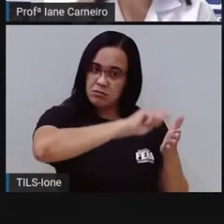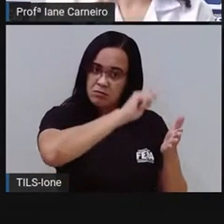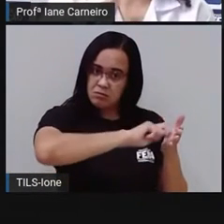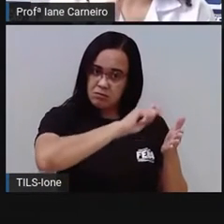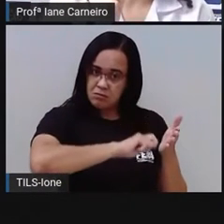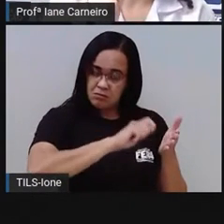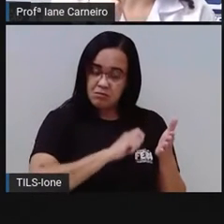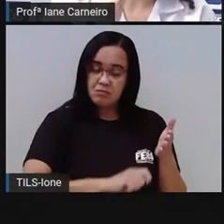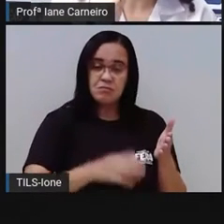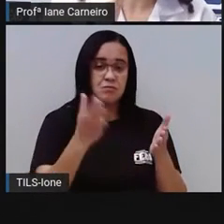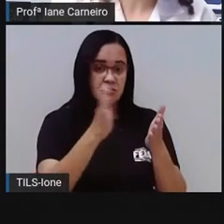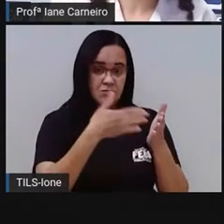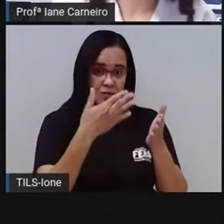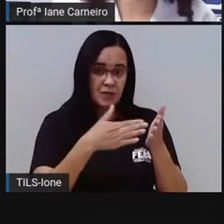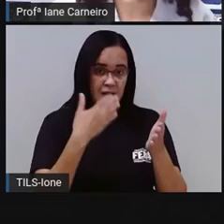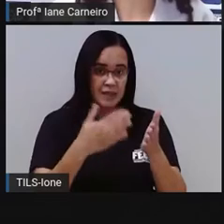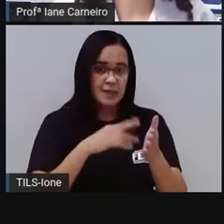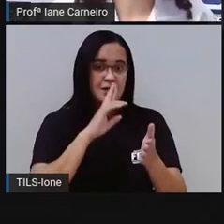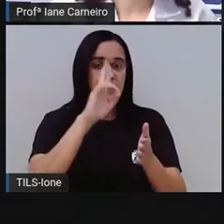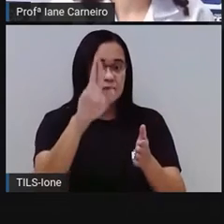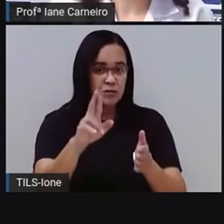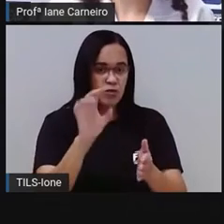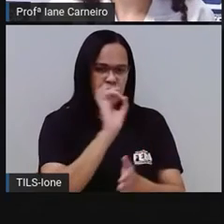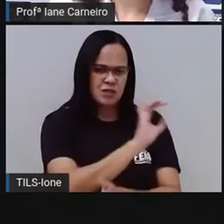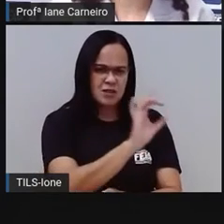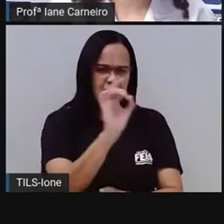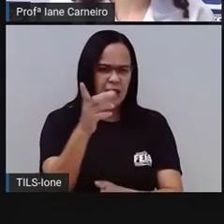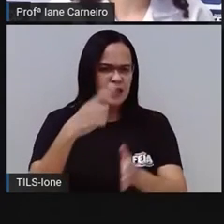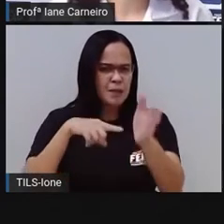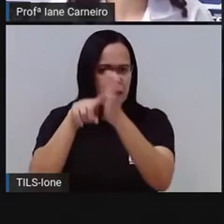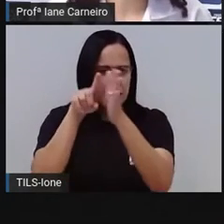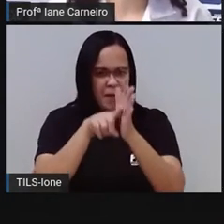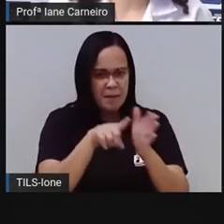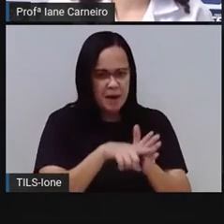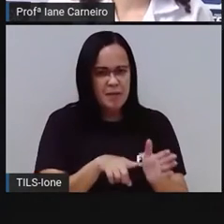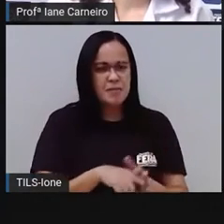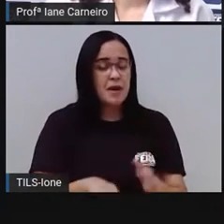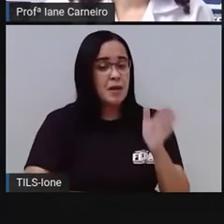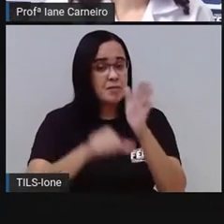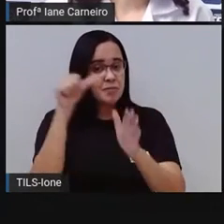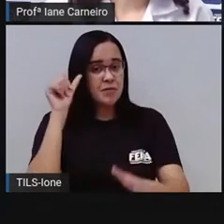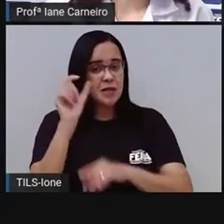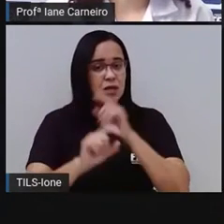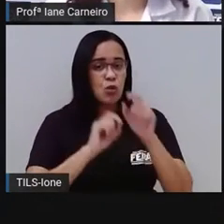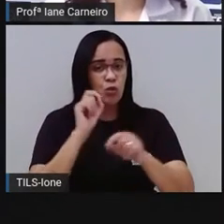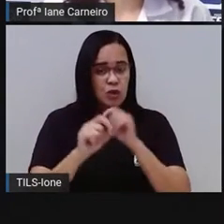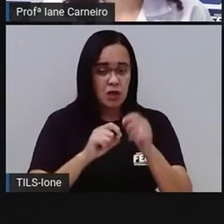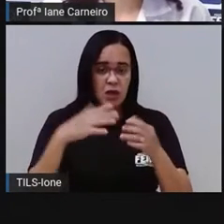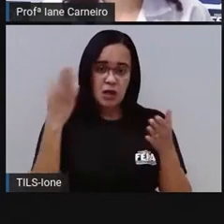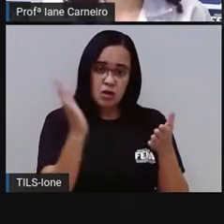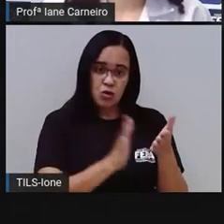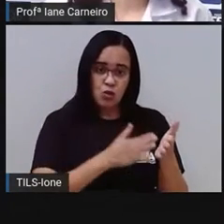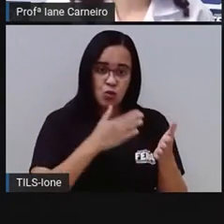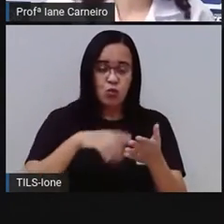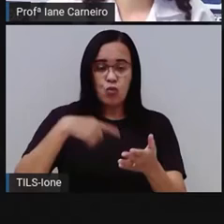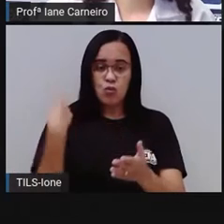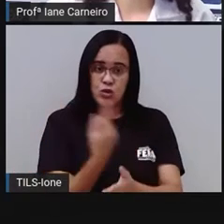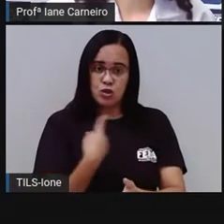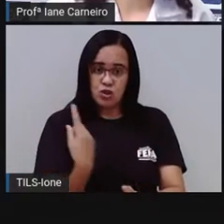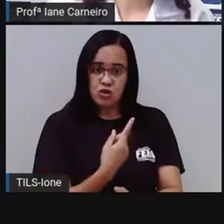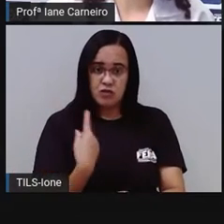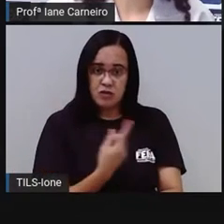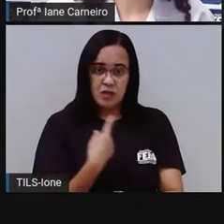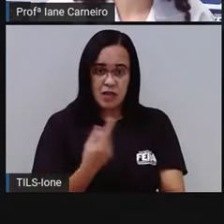resposta de cada adivinha, tá certo? Então, vamos lá. A primeira adivinha é... No liquidificador, este